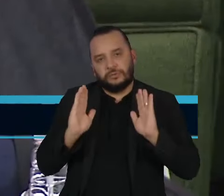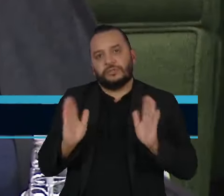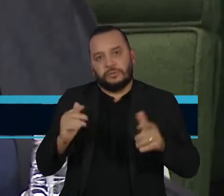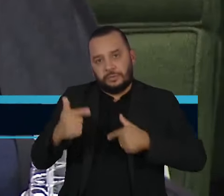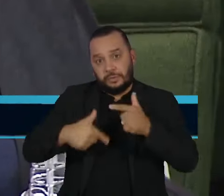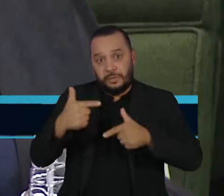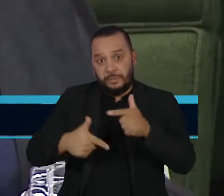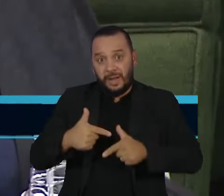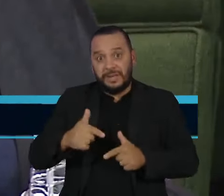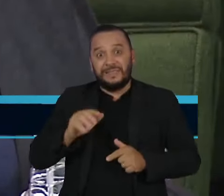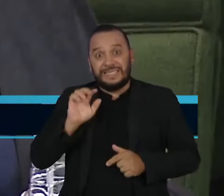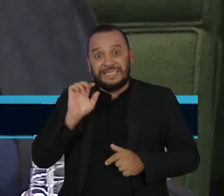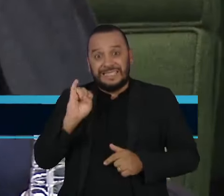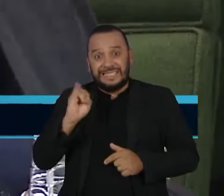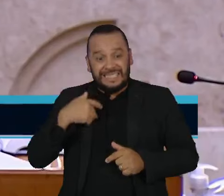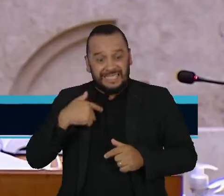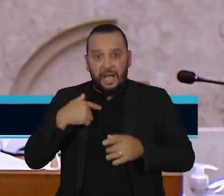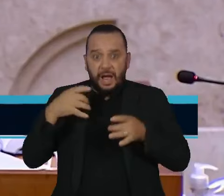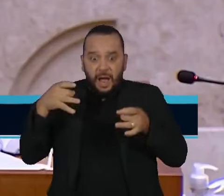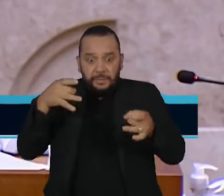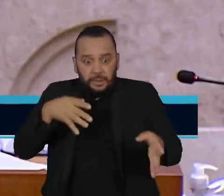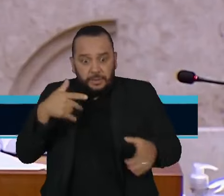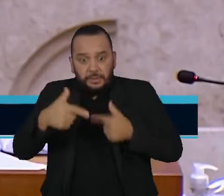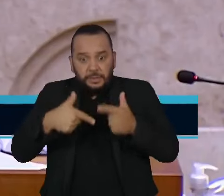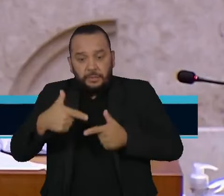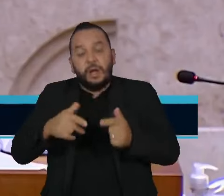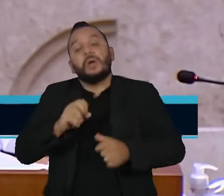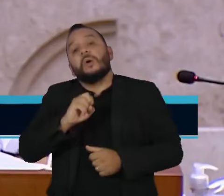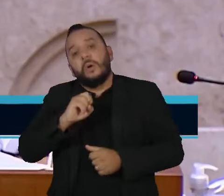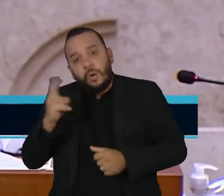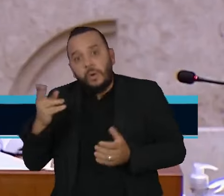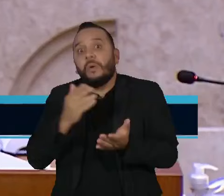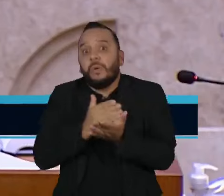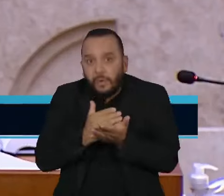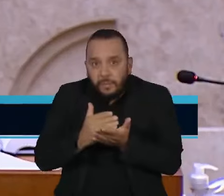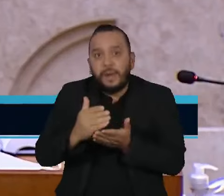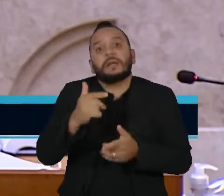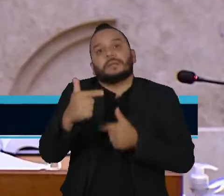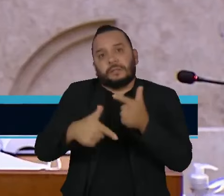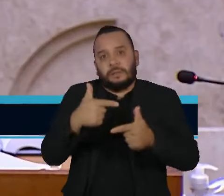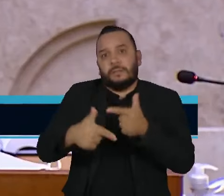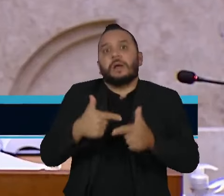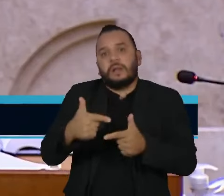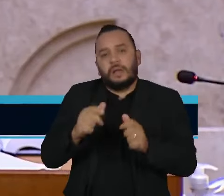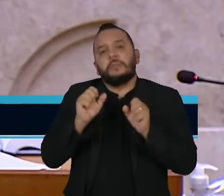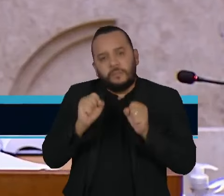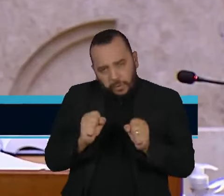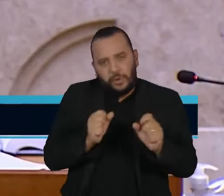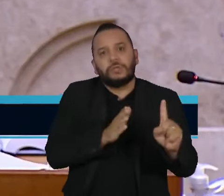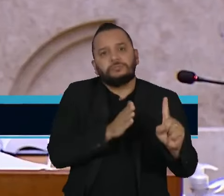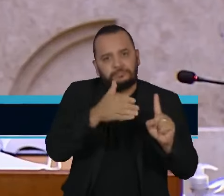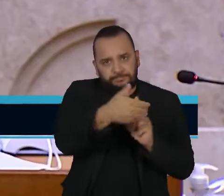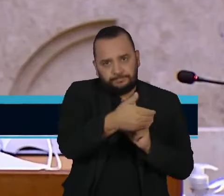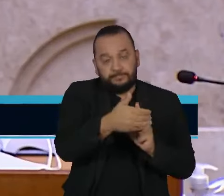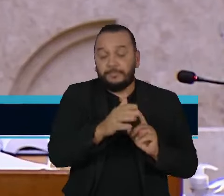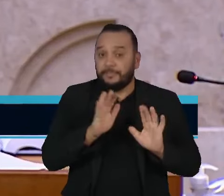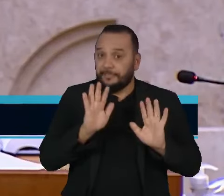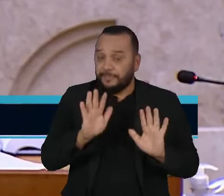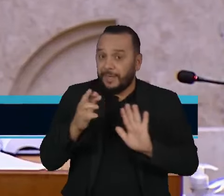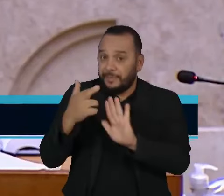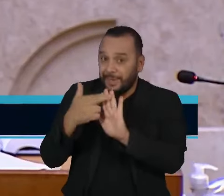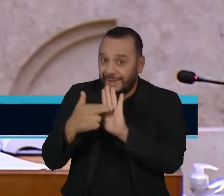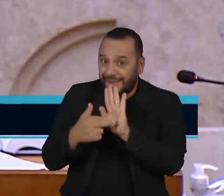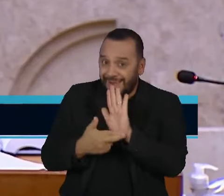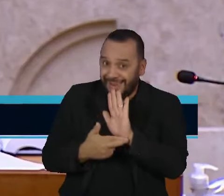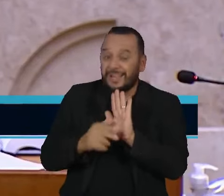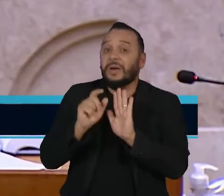que o inquérito comece após o mandato. Pela regra em vigor, uma investigação ou processo segue para instâncias inferiores assim